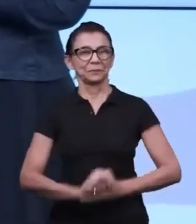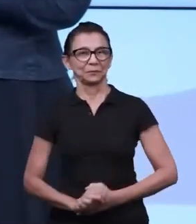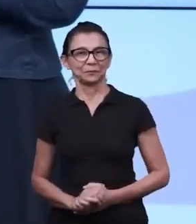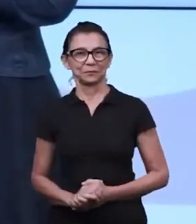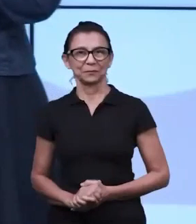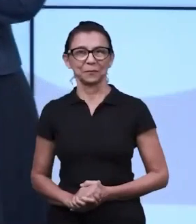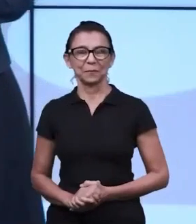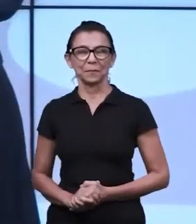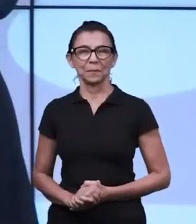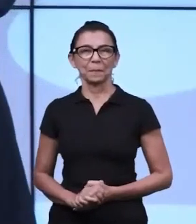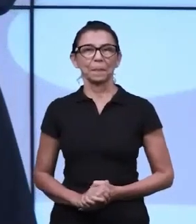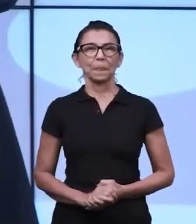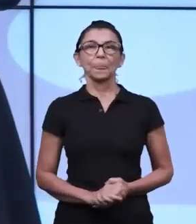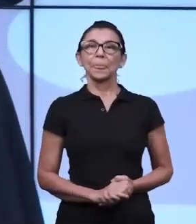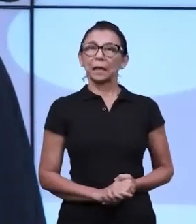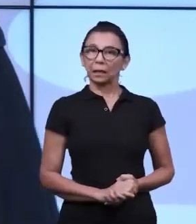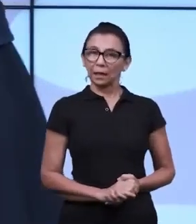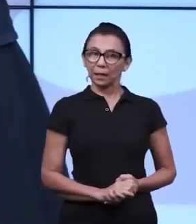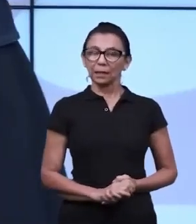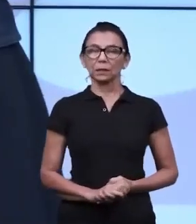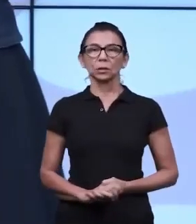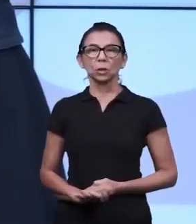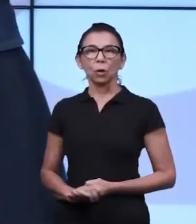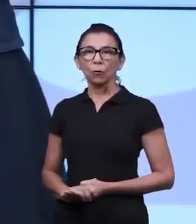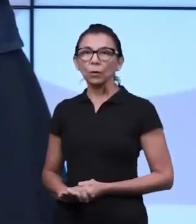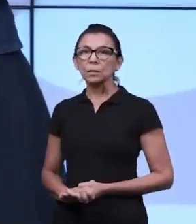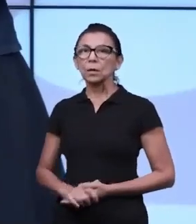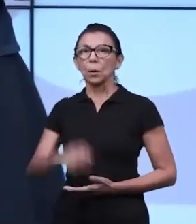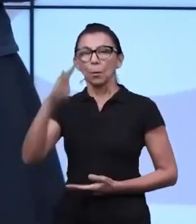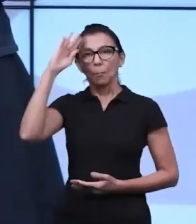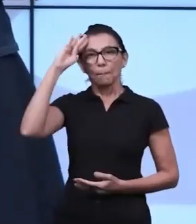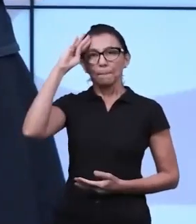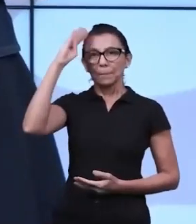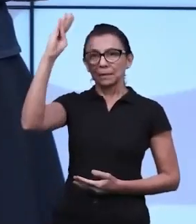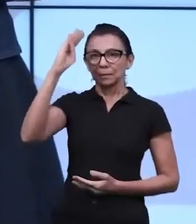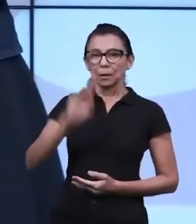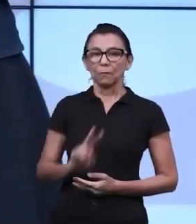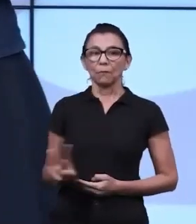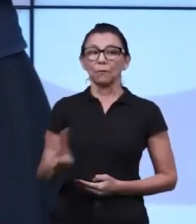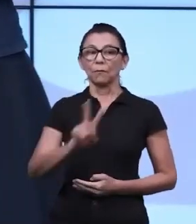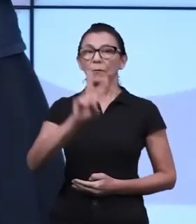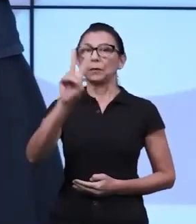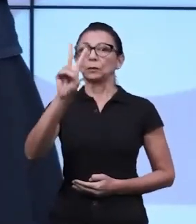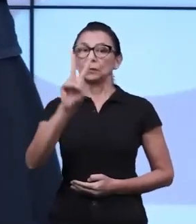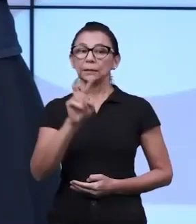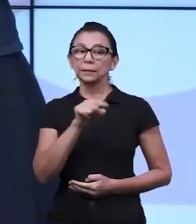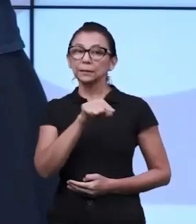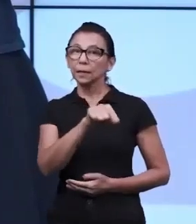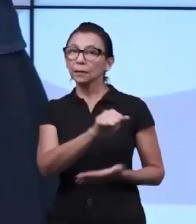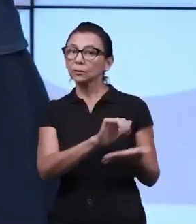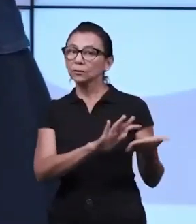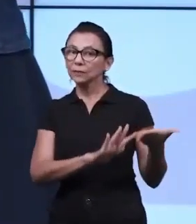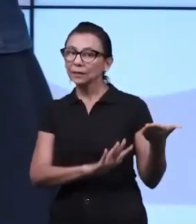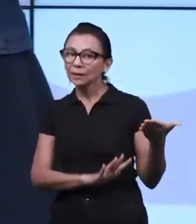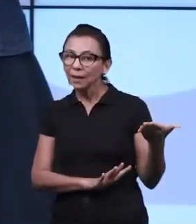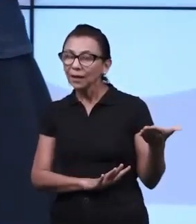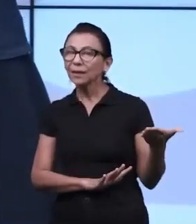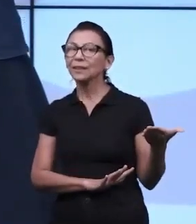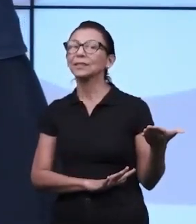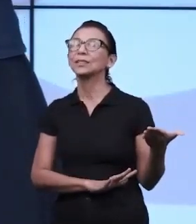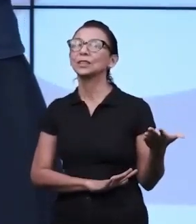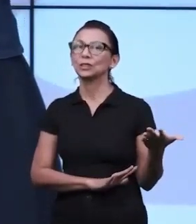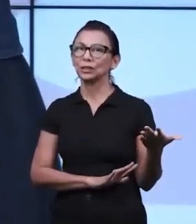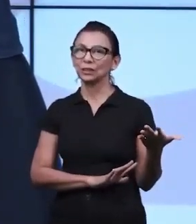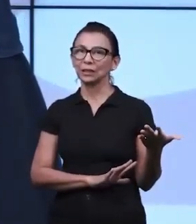Valorize mais a dedicação do que o resultado e não espere perfeição. Então se nós focarmos no resultado,